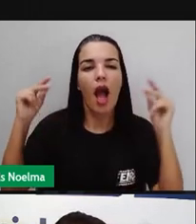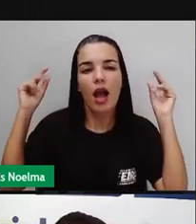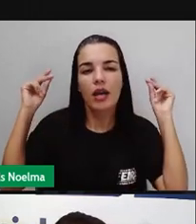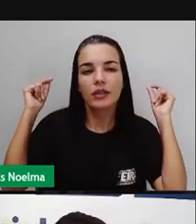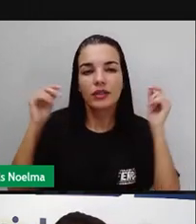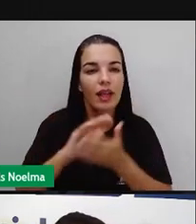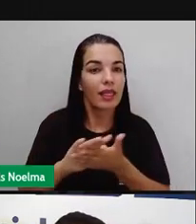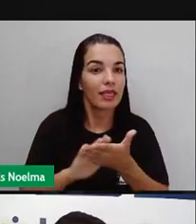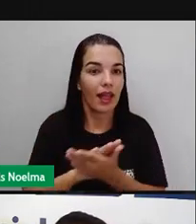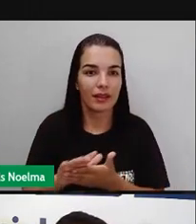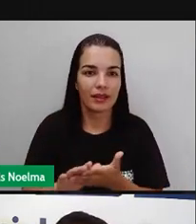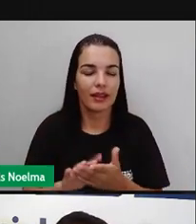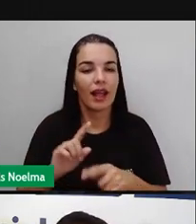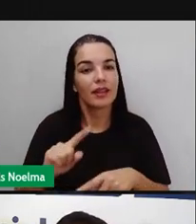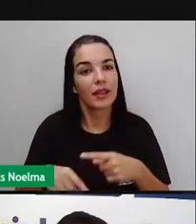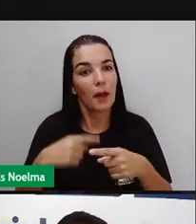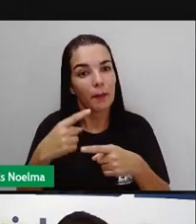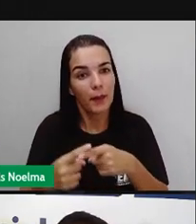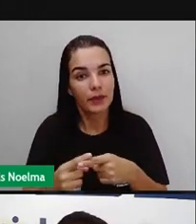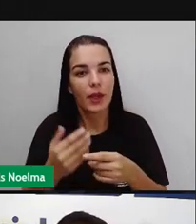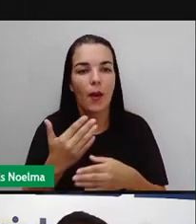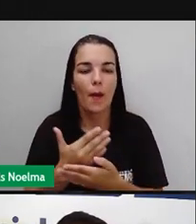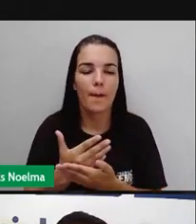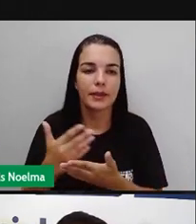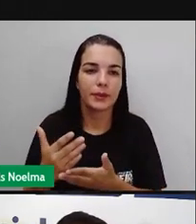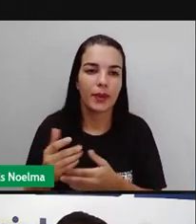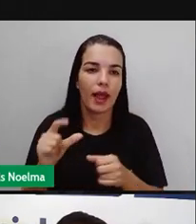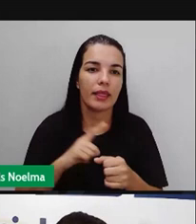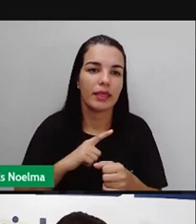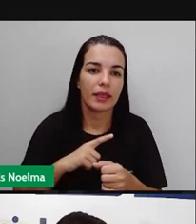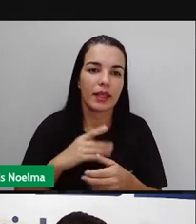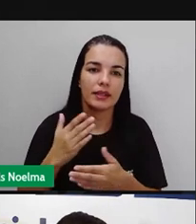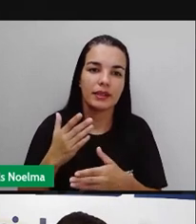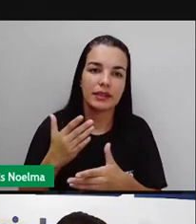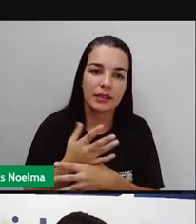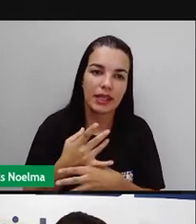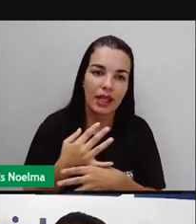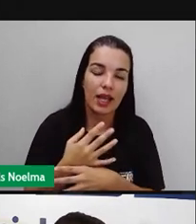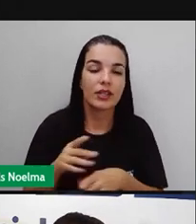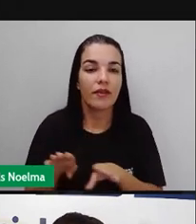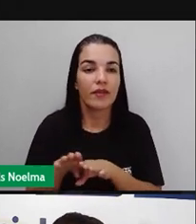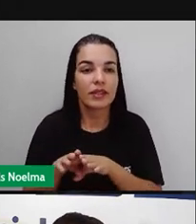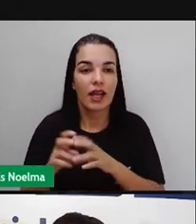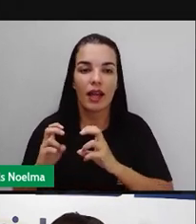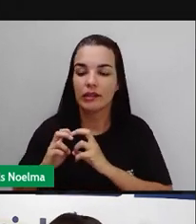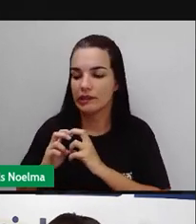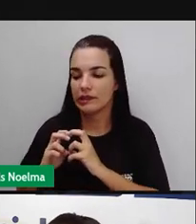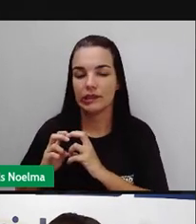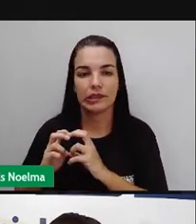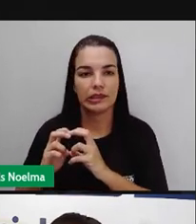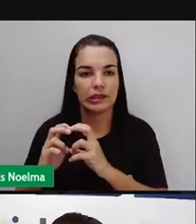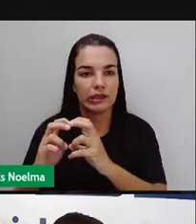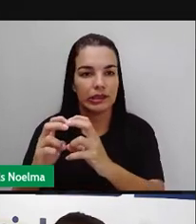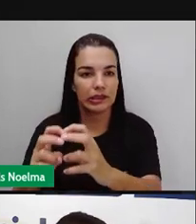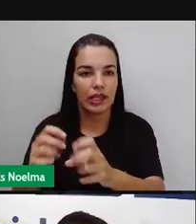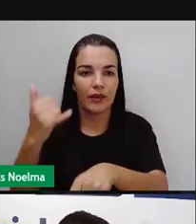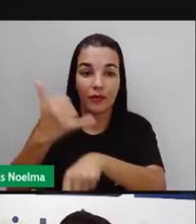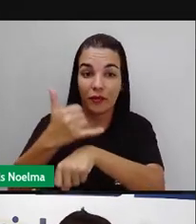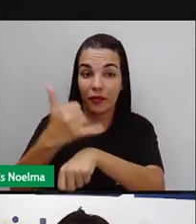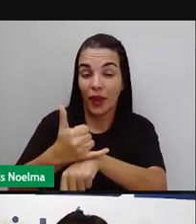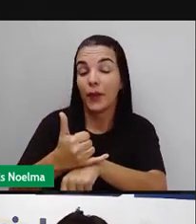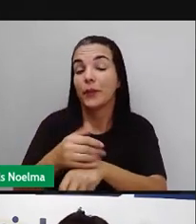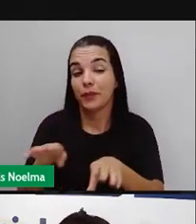anteriormente então com isso também houve a construção dessa estrada de ferro a fim de que ela fosse